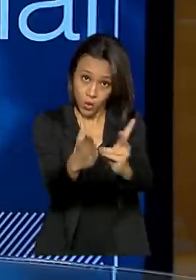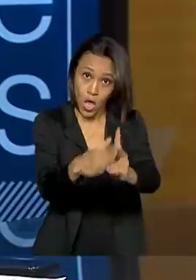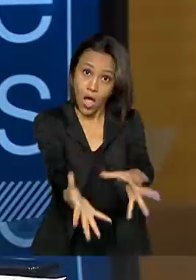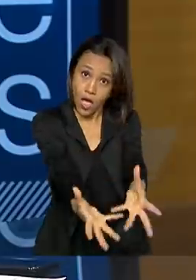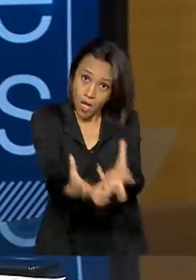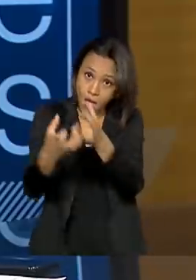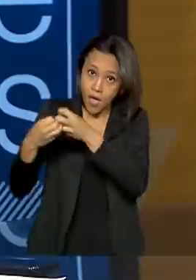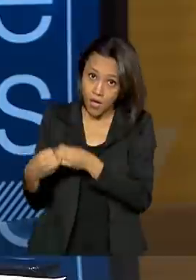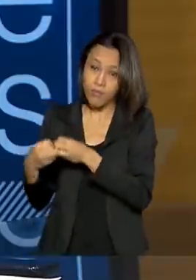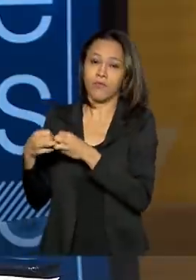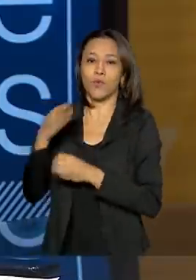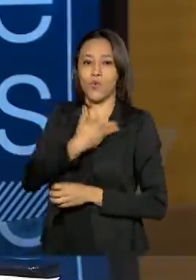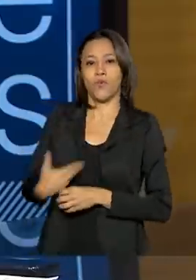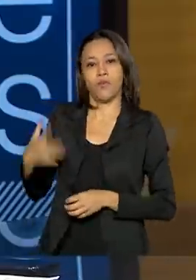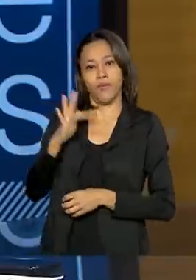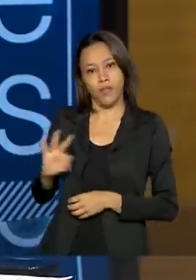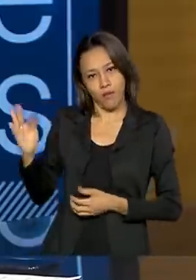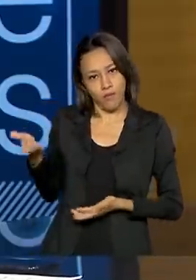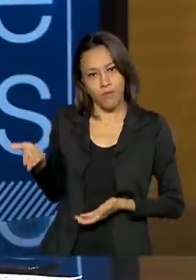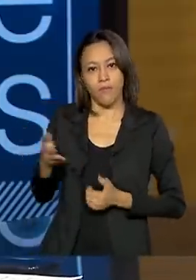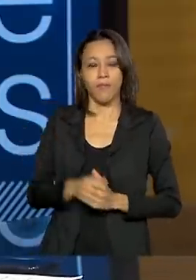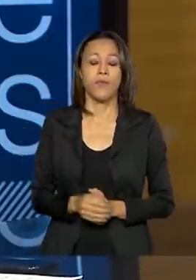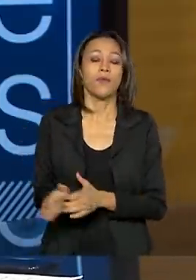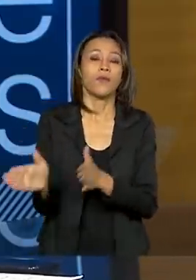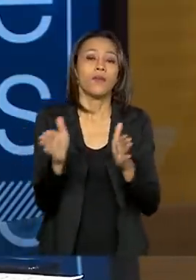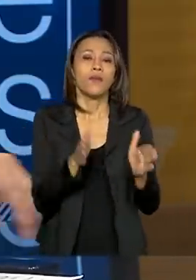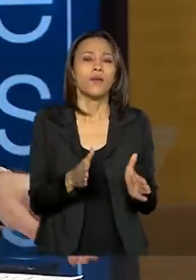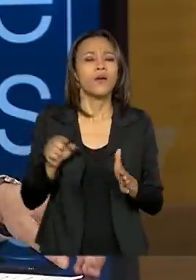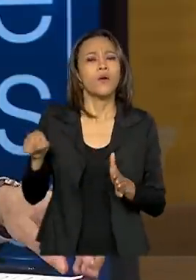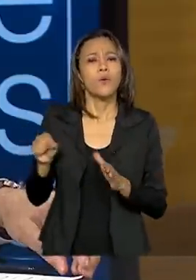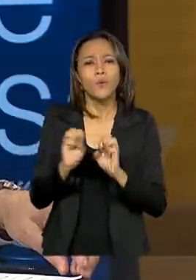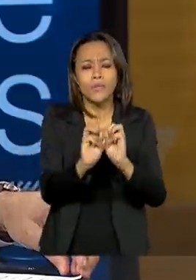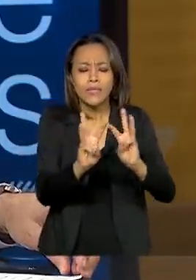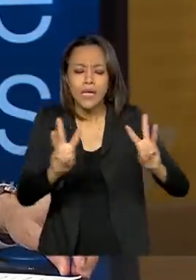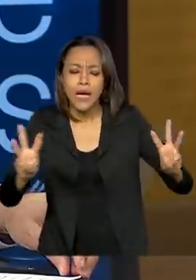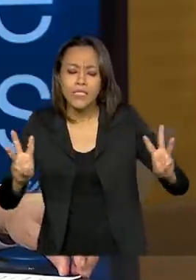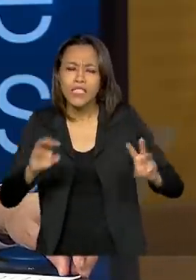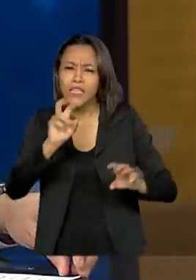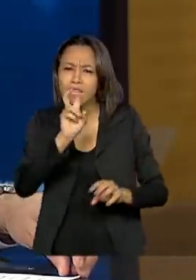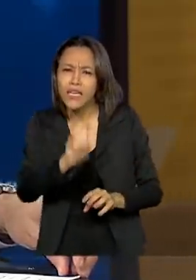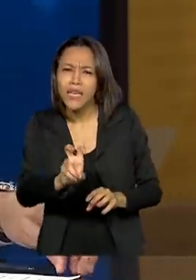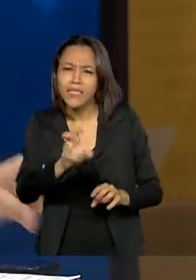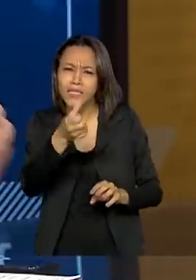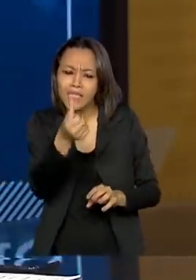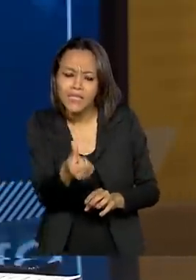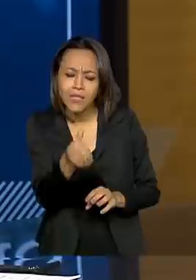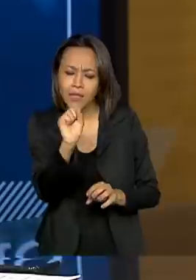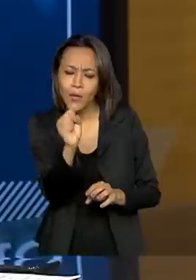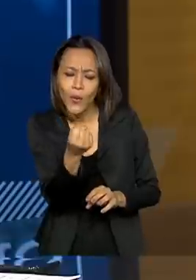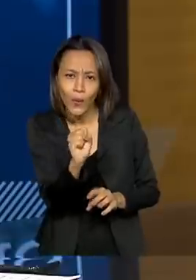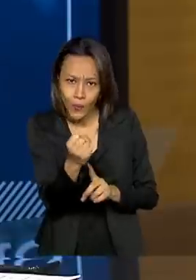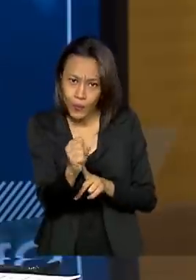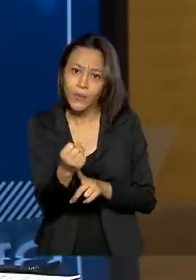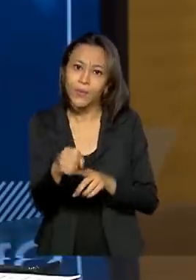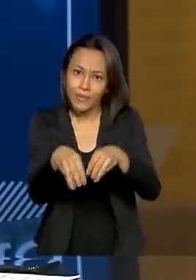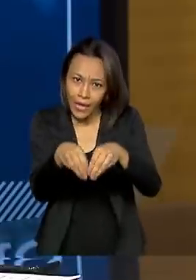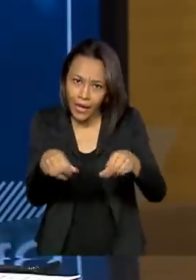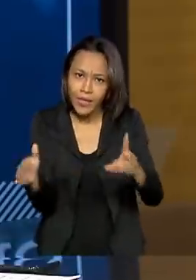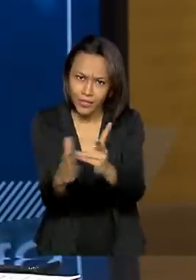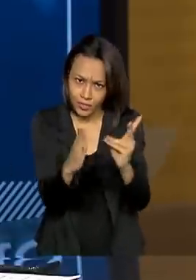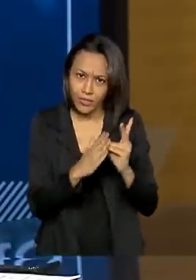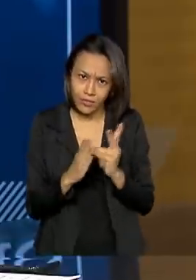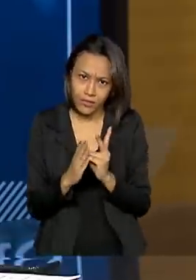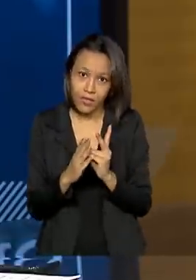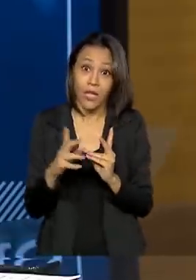União. E o site da FUNAI traz 568 terras indígenas no país, mas em diferentes momentos. Tem